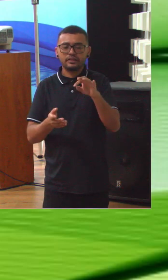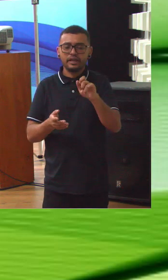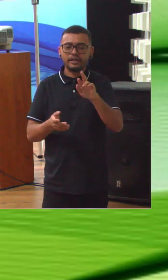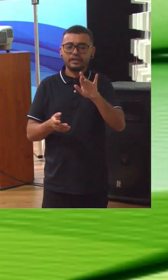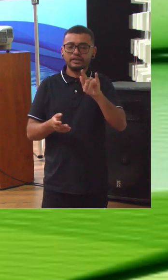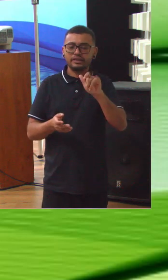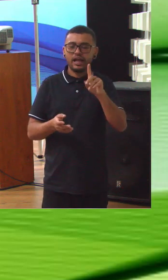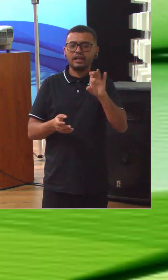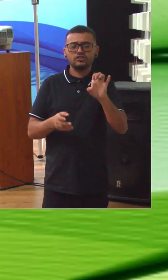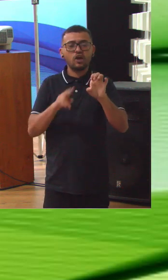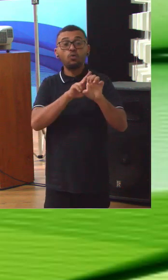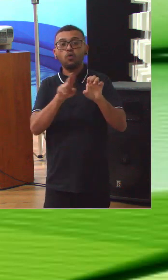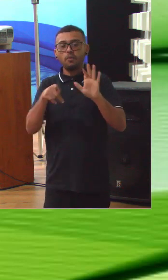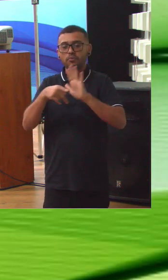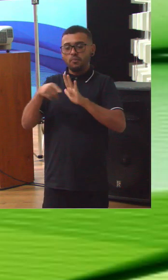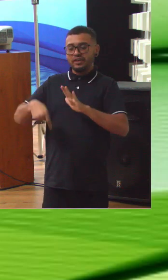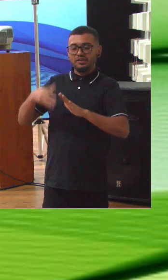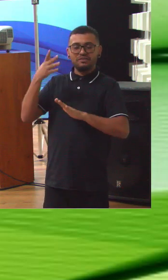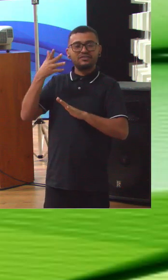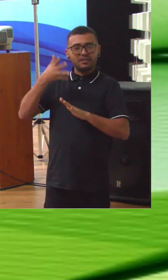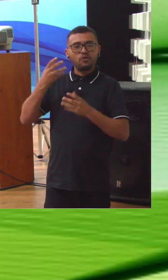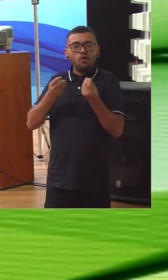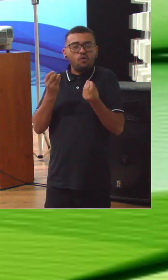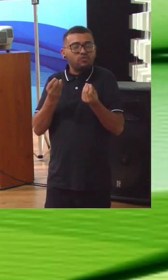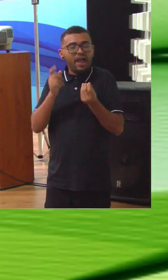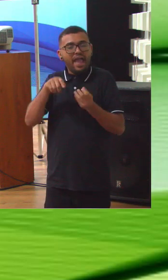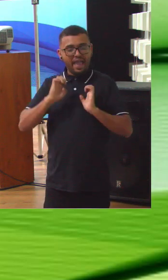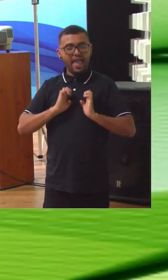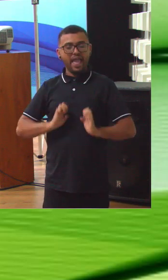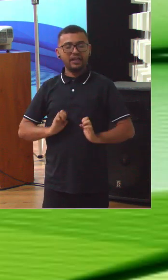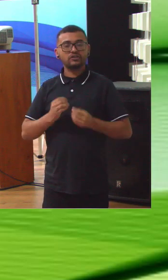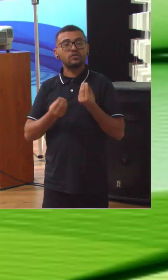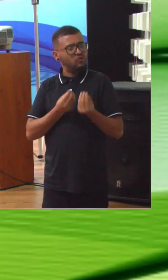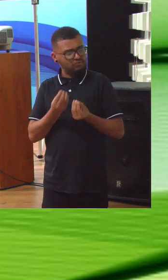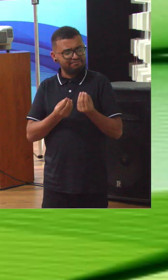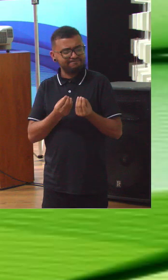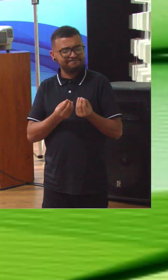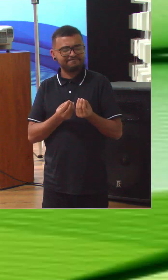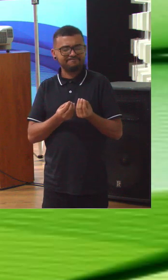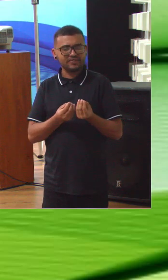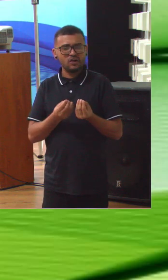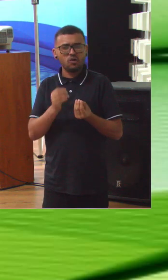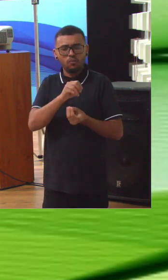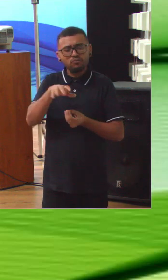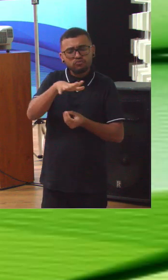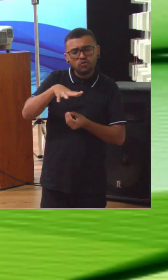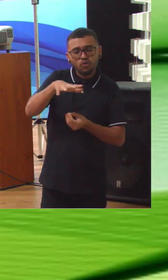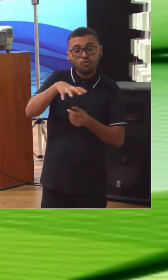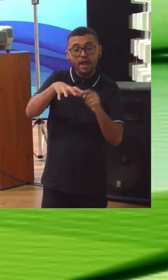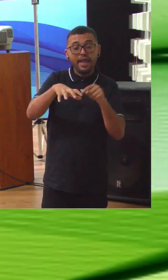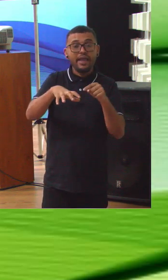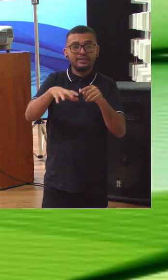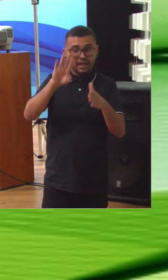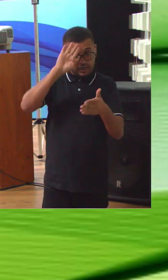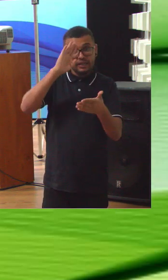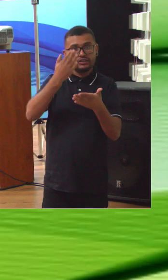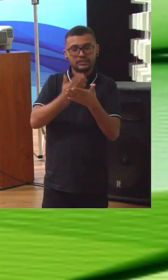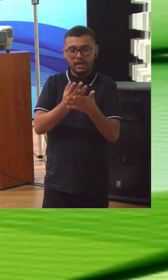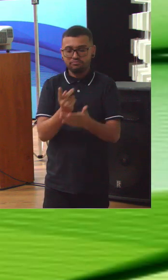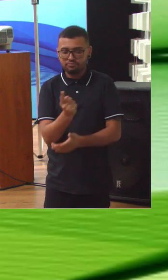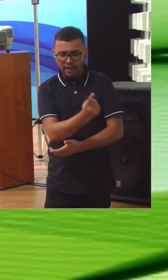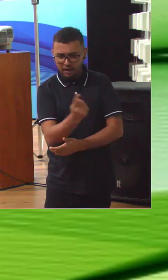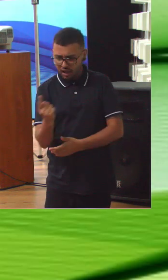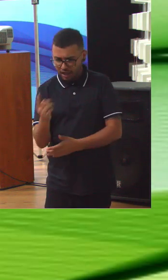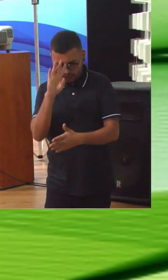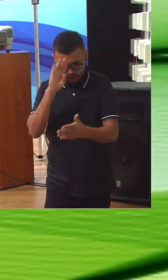engano. Como é que você promove a integridade? Como é que você garante que as pessoas da organização possam confiar umas nas outras, e